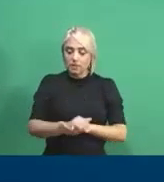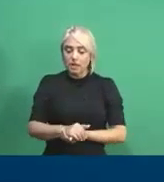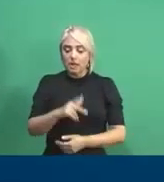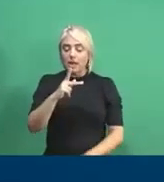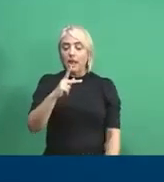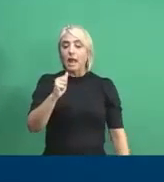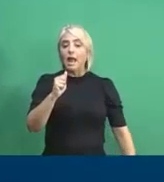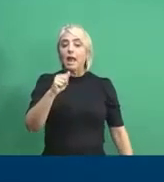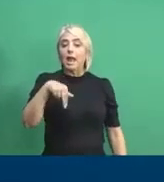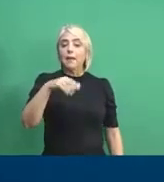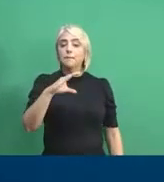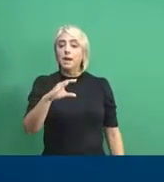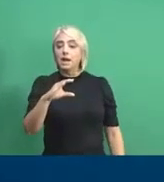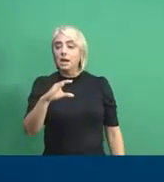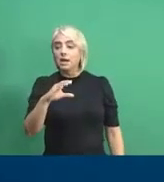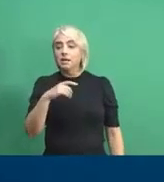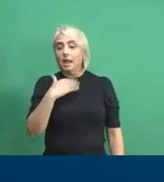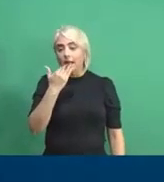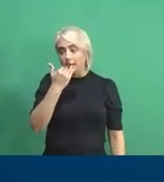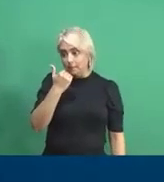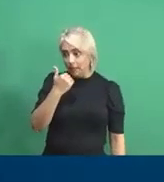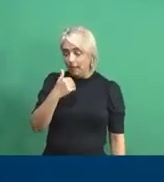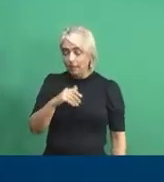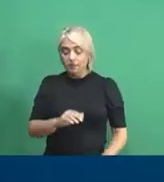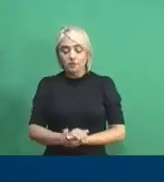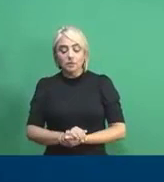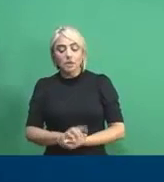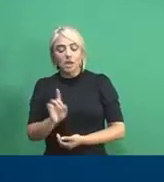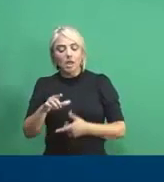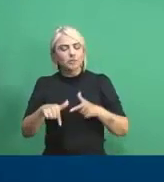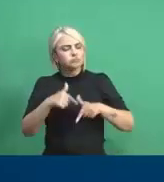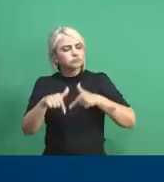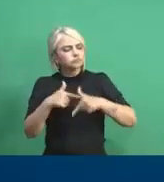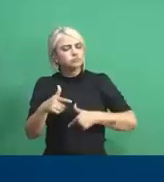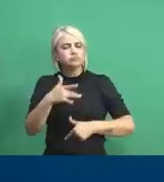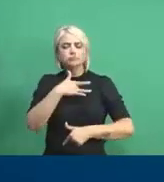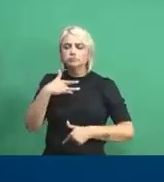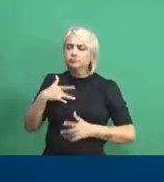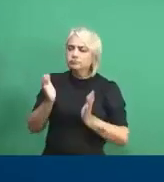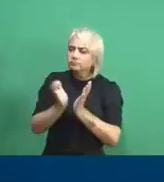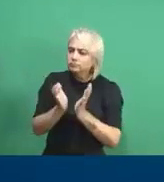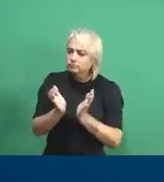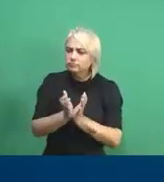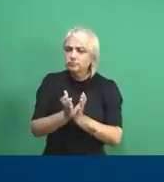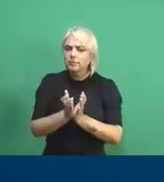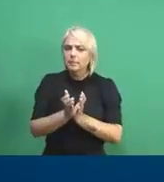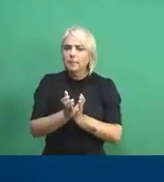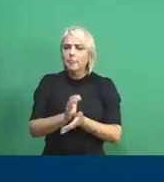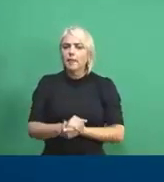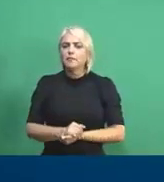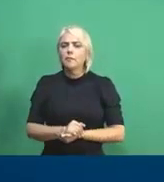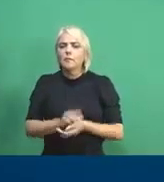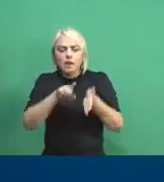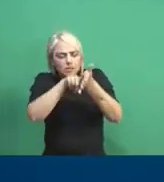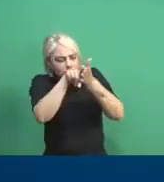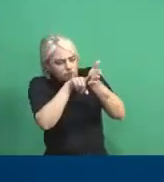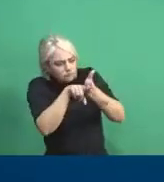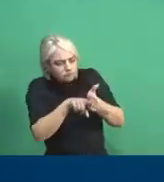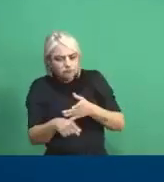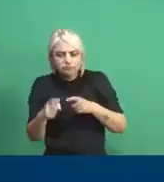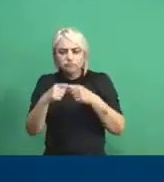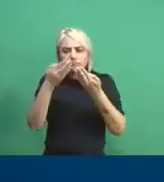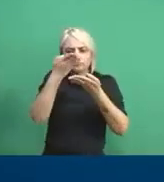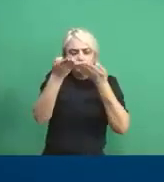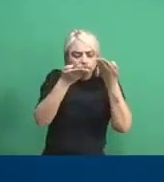que são os alimentos não convencionais. Trabalhamos com a equipe de saúde na parte de exames médicos, de